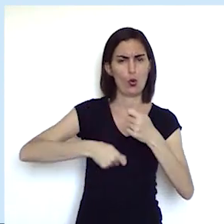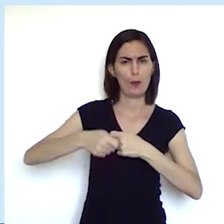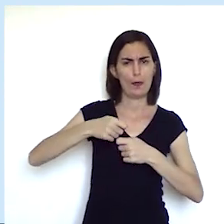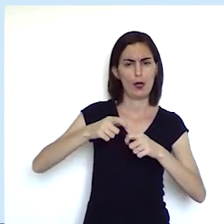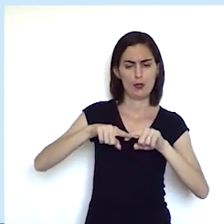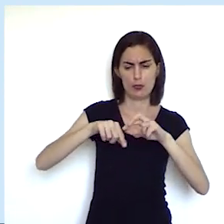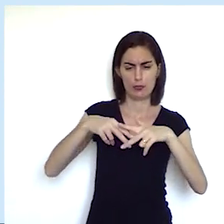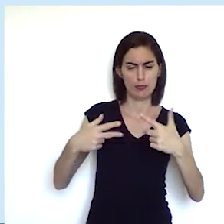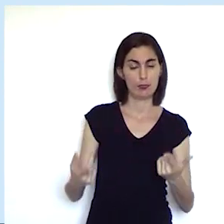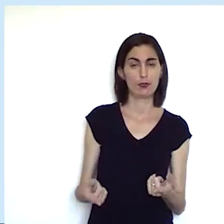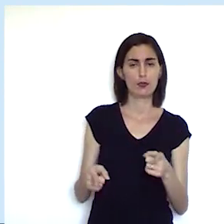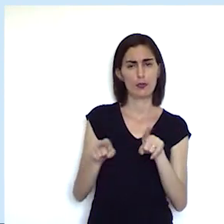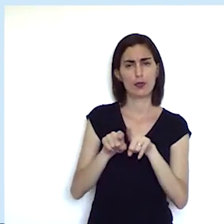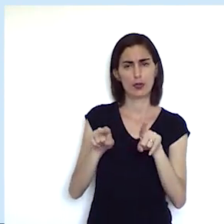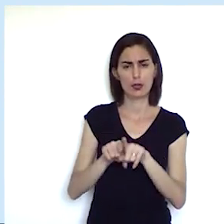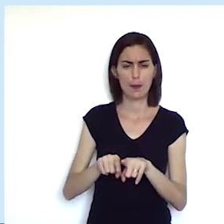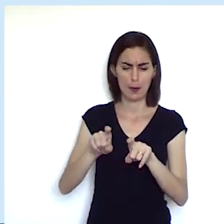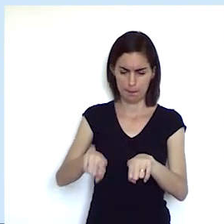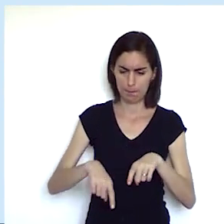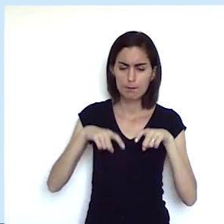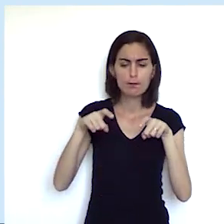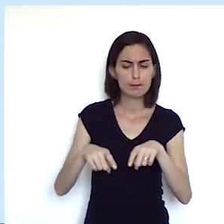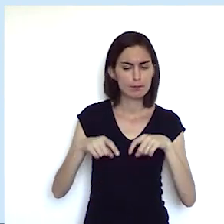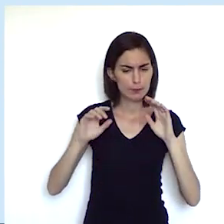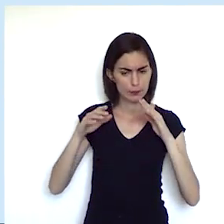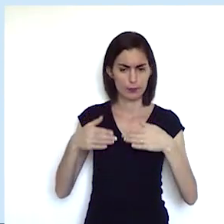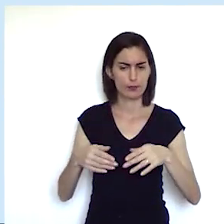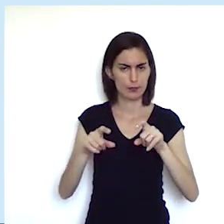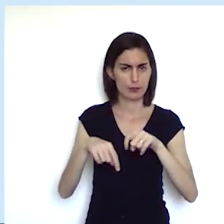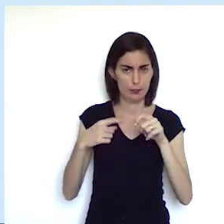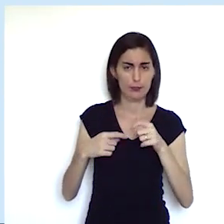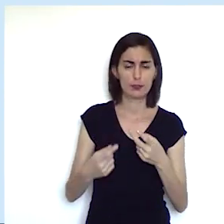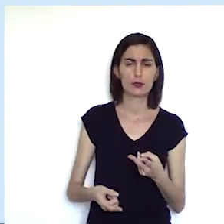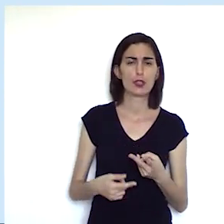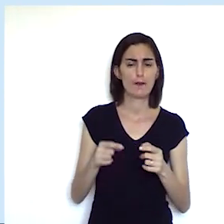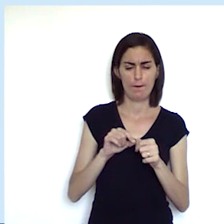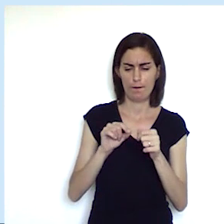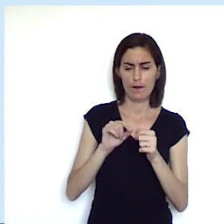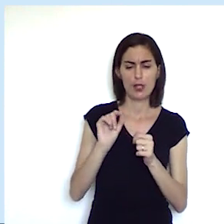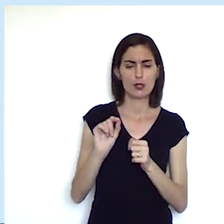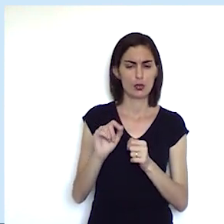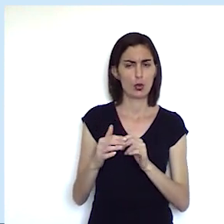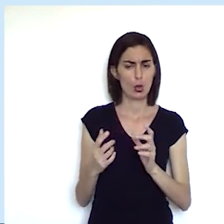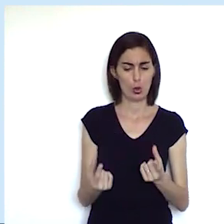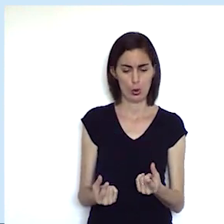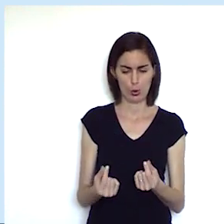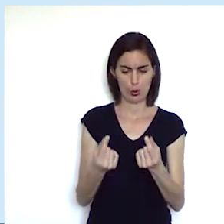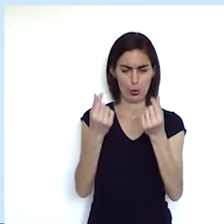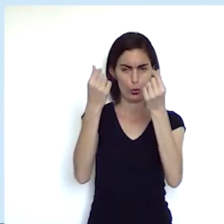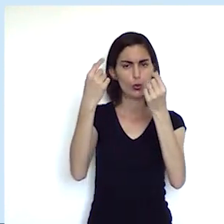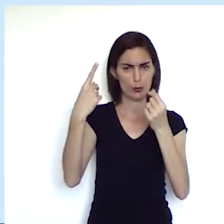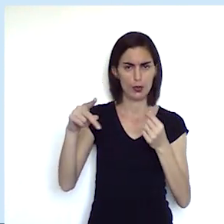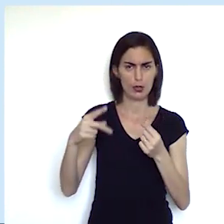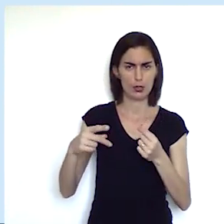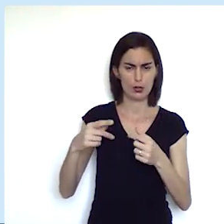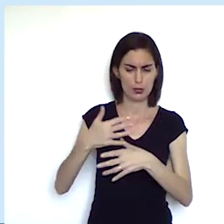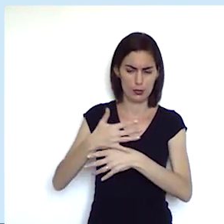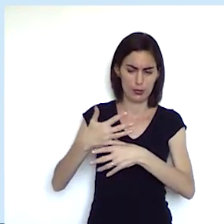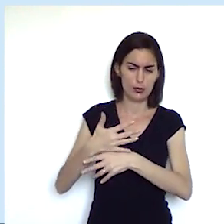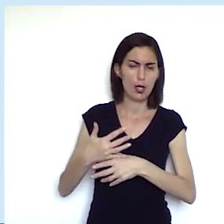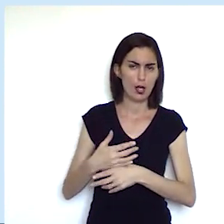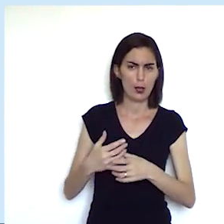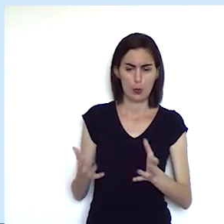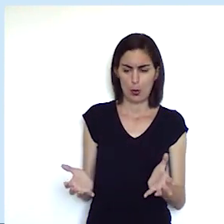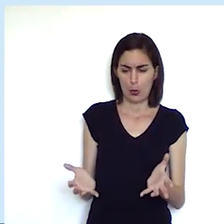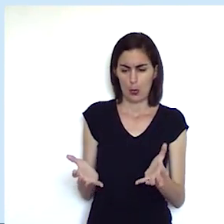mercadorias e também uma agricultura diversificada isso vai fazer com que a economia dessas colônias sejam mais